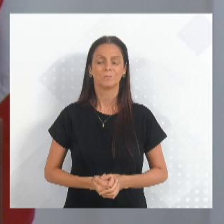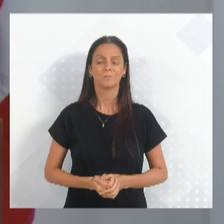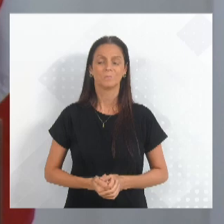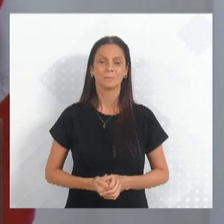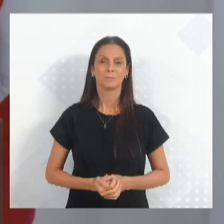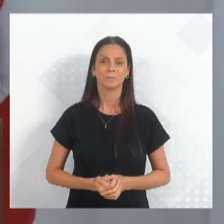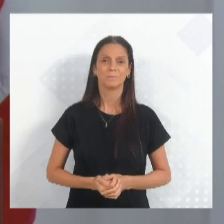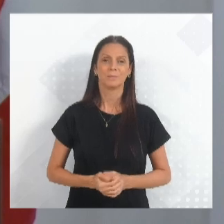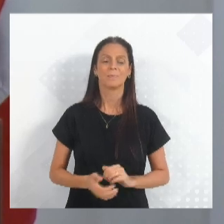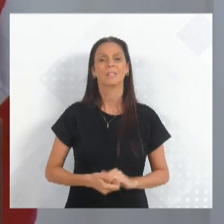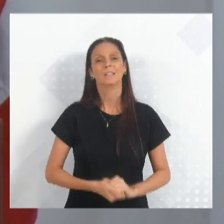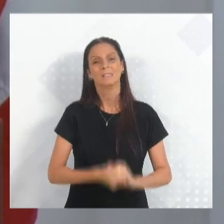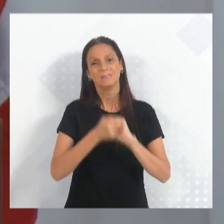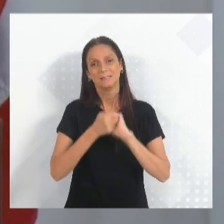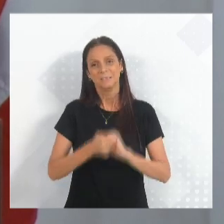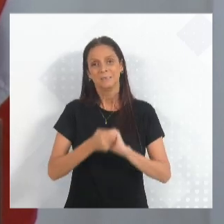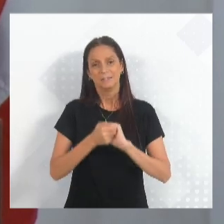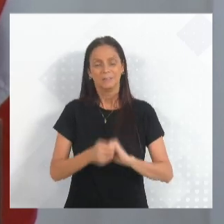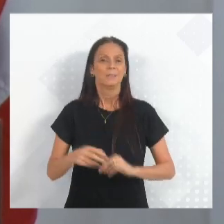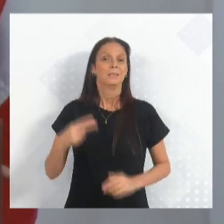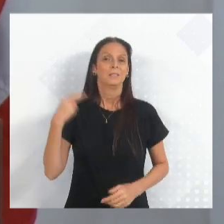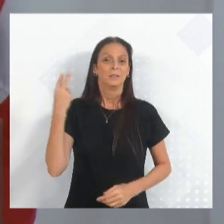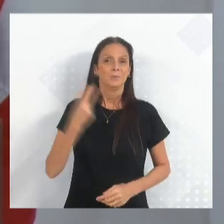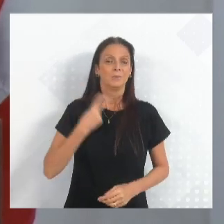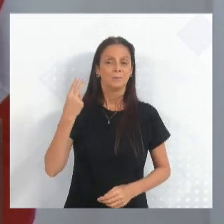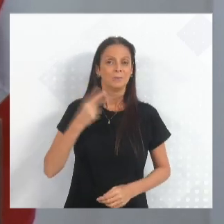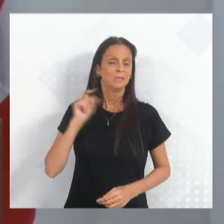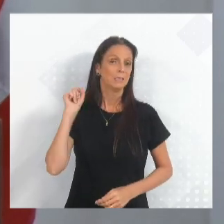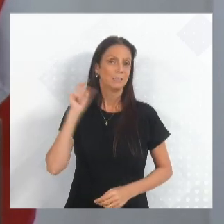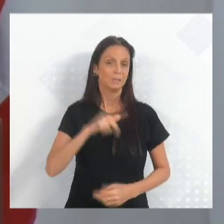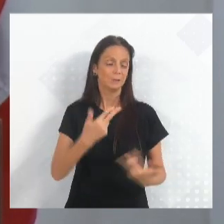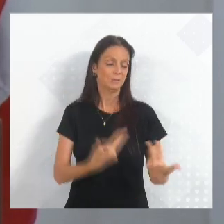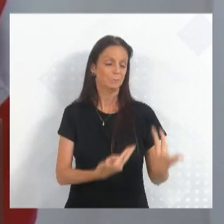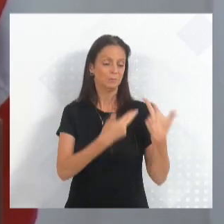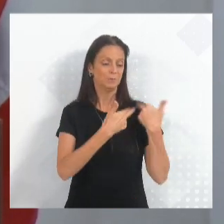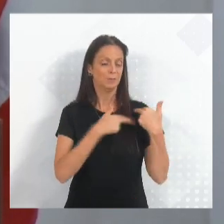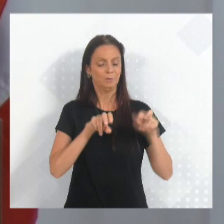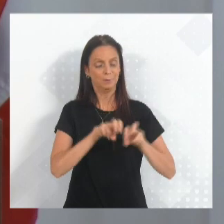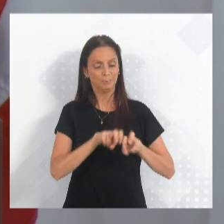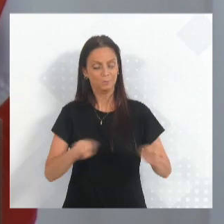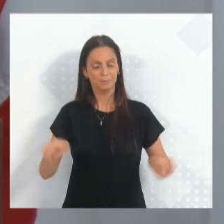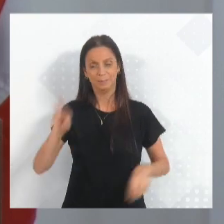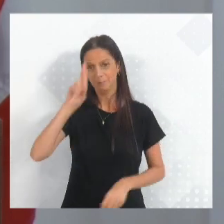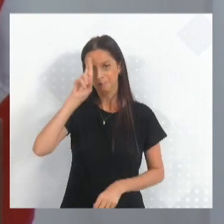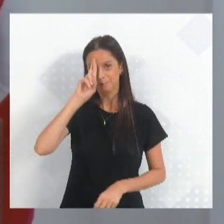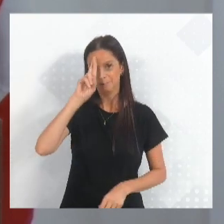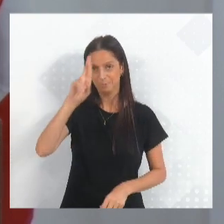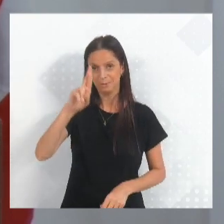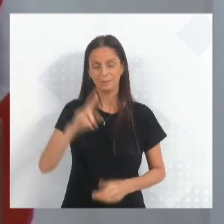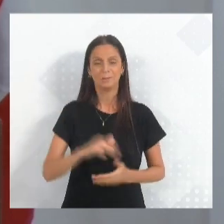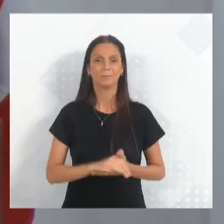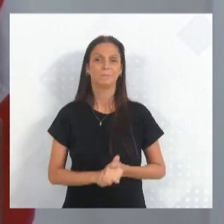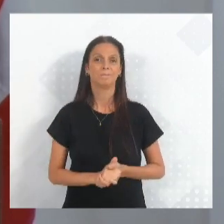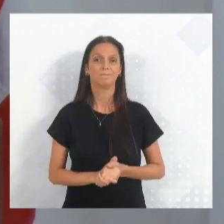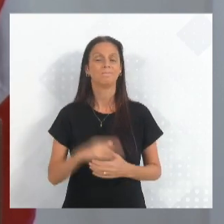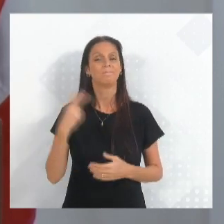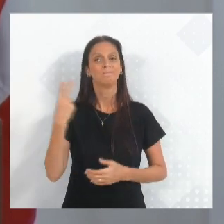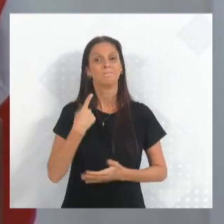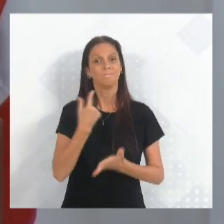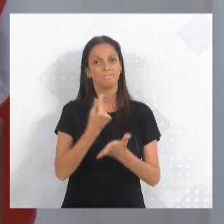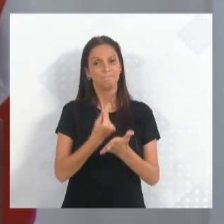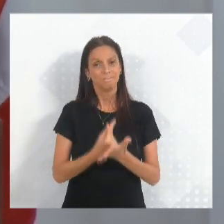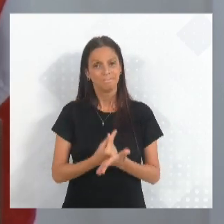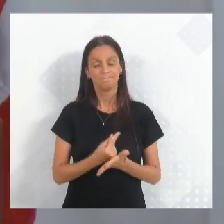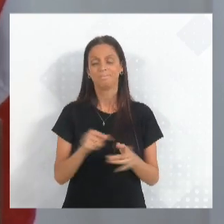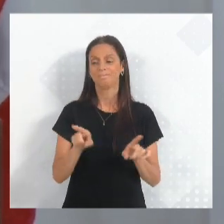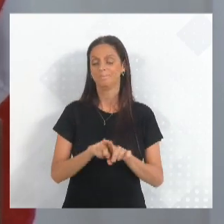Cumprimentando o vereador Maurício Gou, ora conduz a presidência dessa Casa Legislativa, vereador Cristiano e demais vereadores aqui na